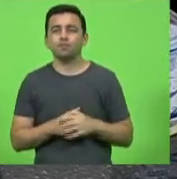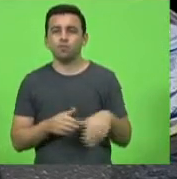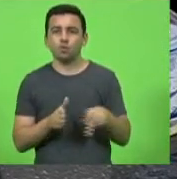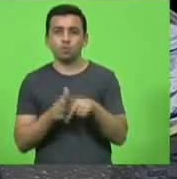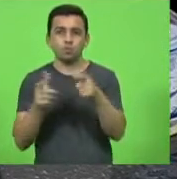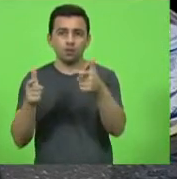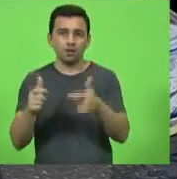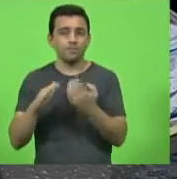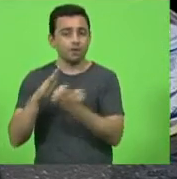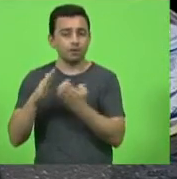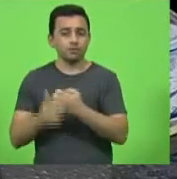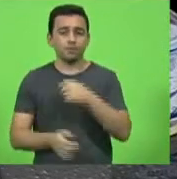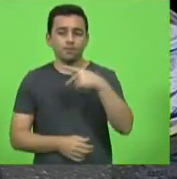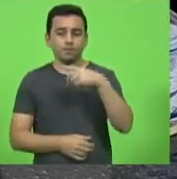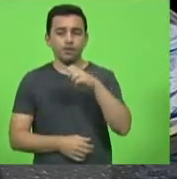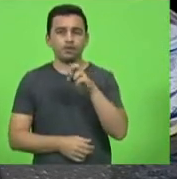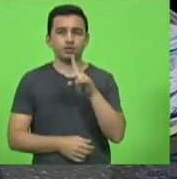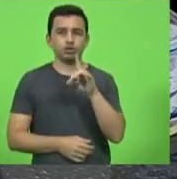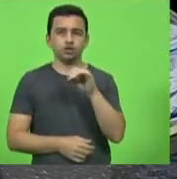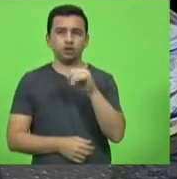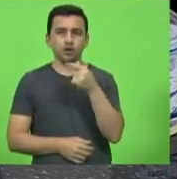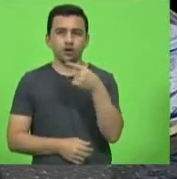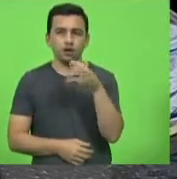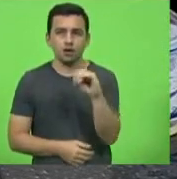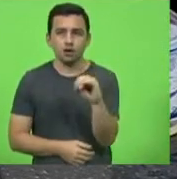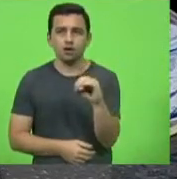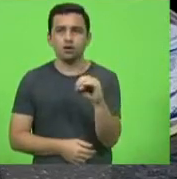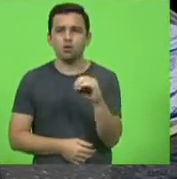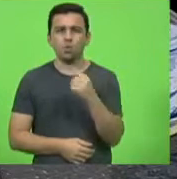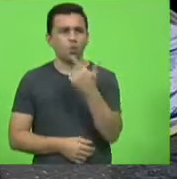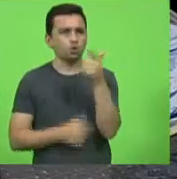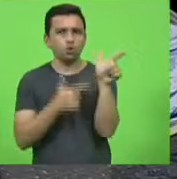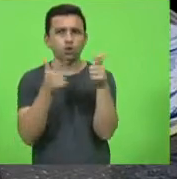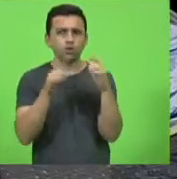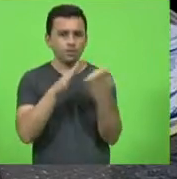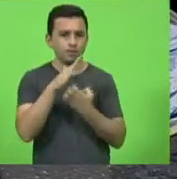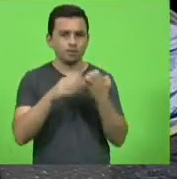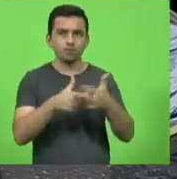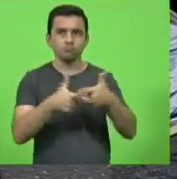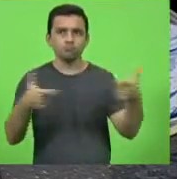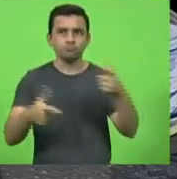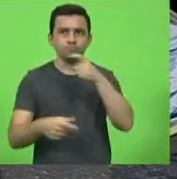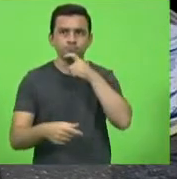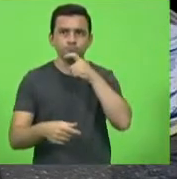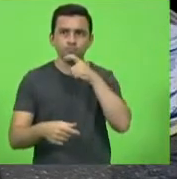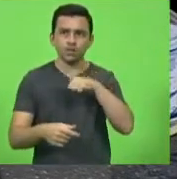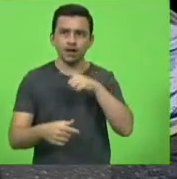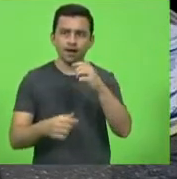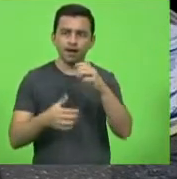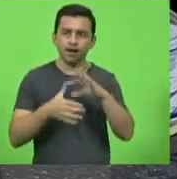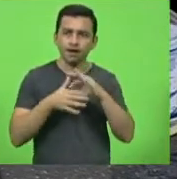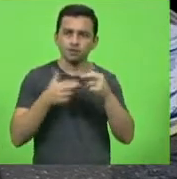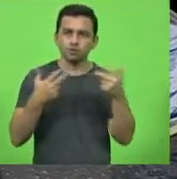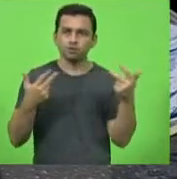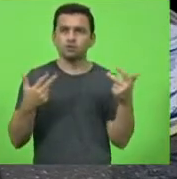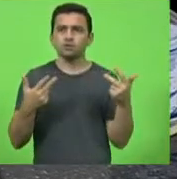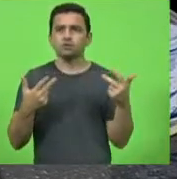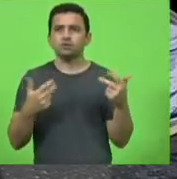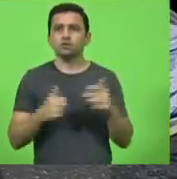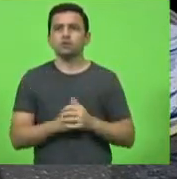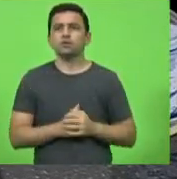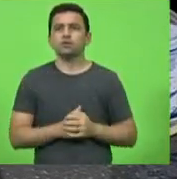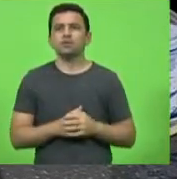e de outras grandes empresas frigoríficas da região e também é claro